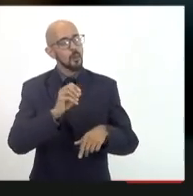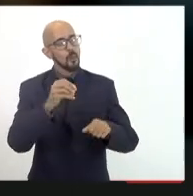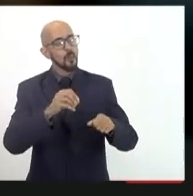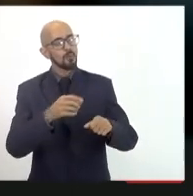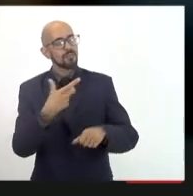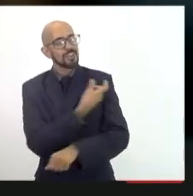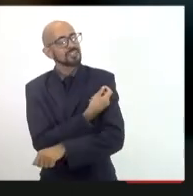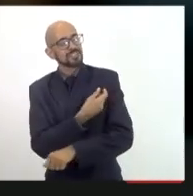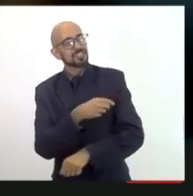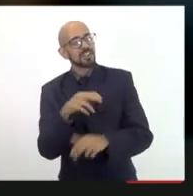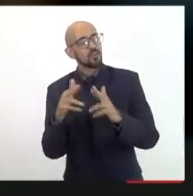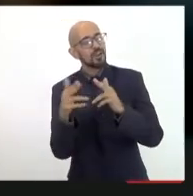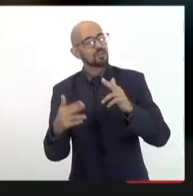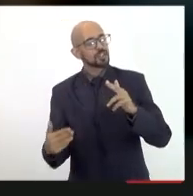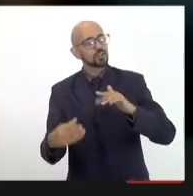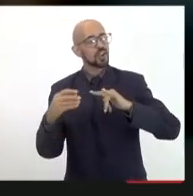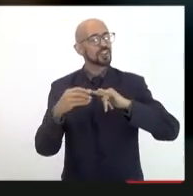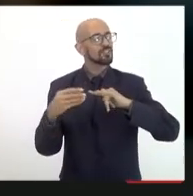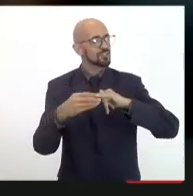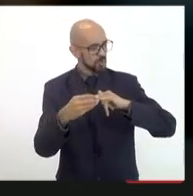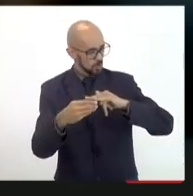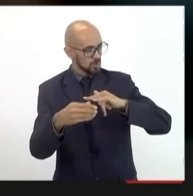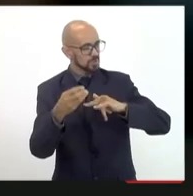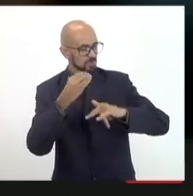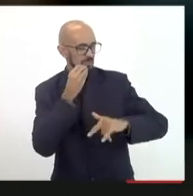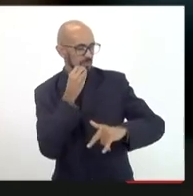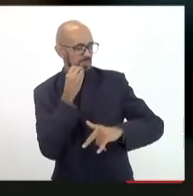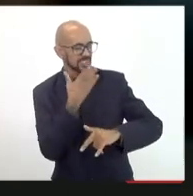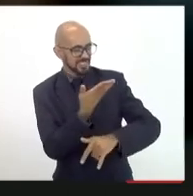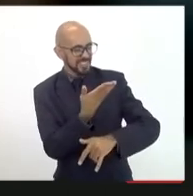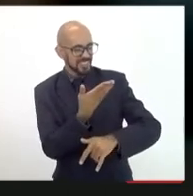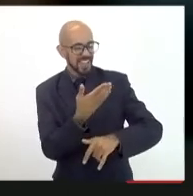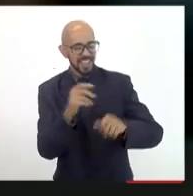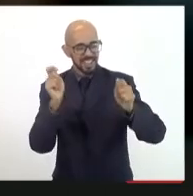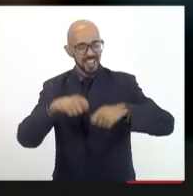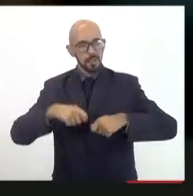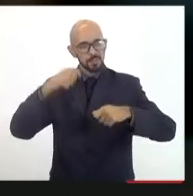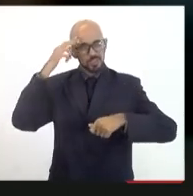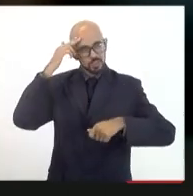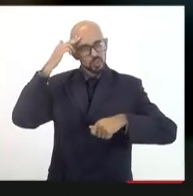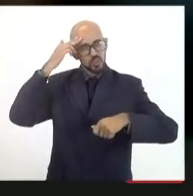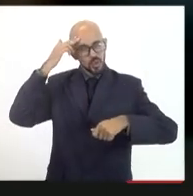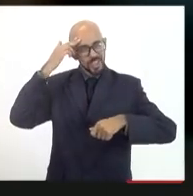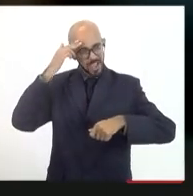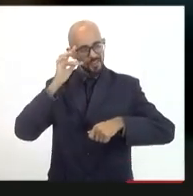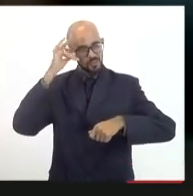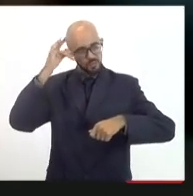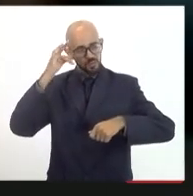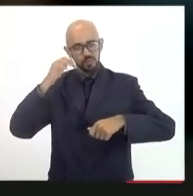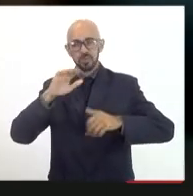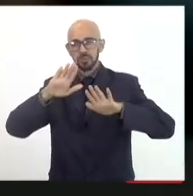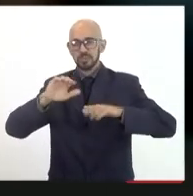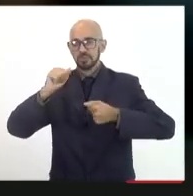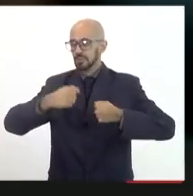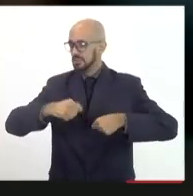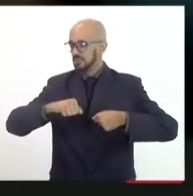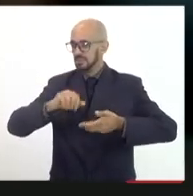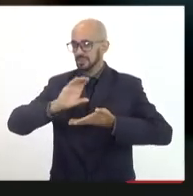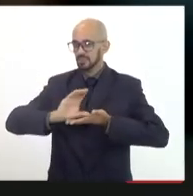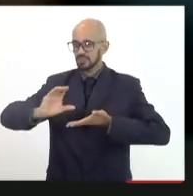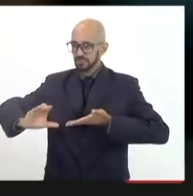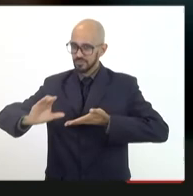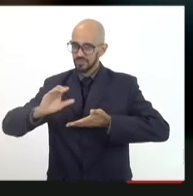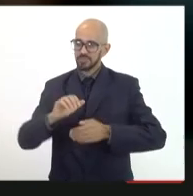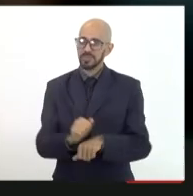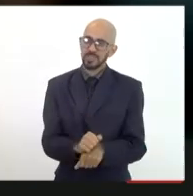AstraZeneca UFRJ Fiocruz não custa sonhar né para isso precisaremos de investimento não é